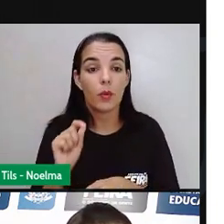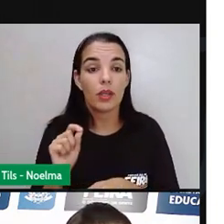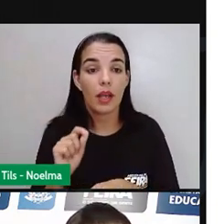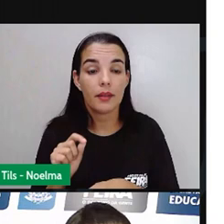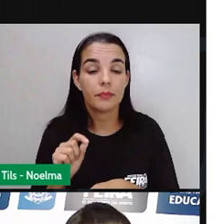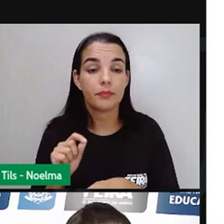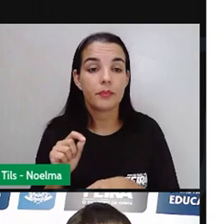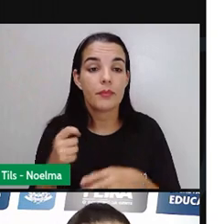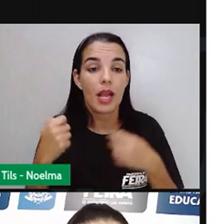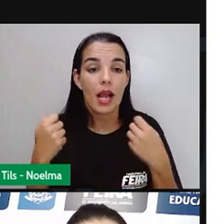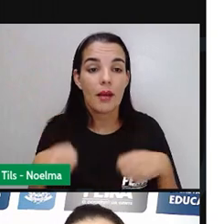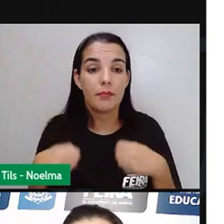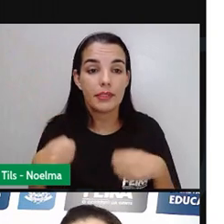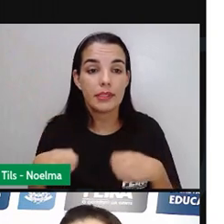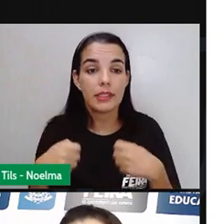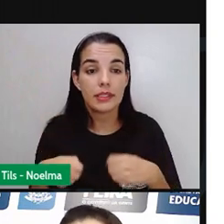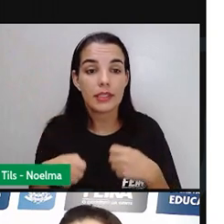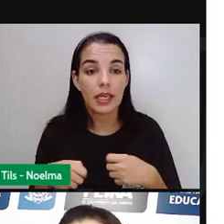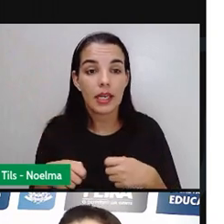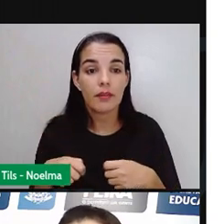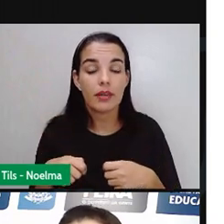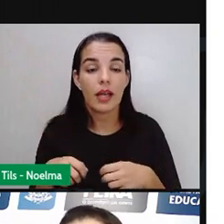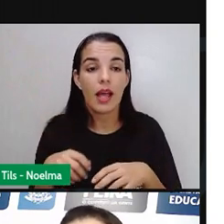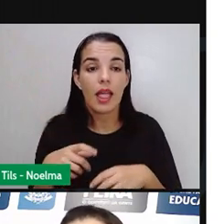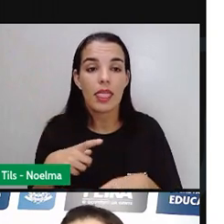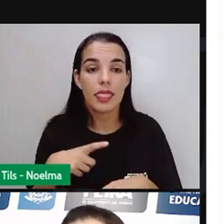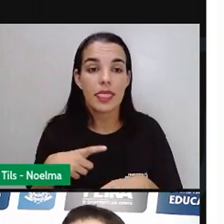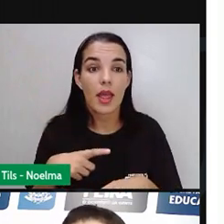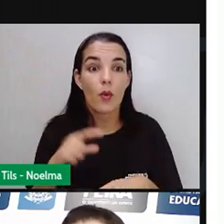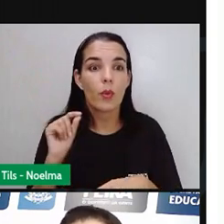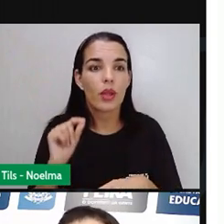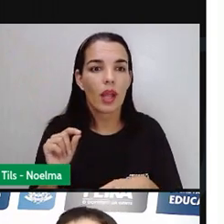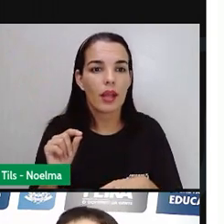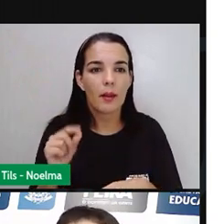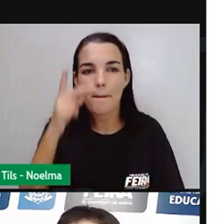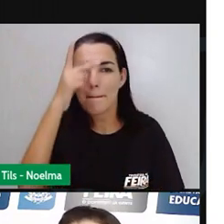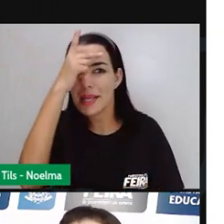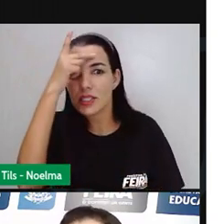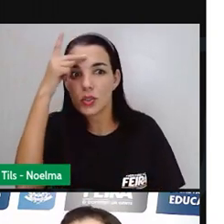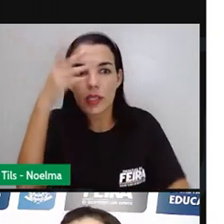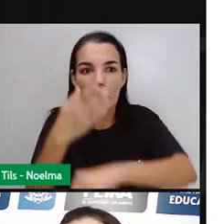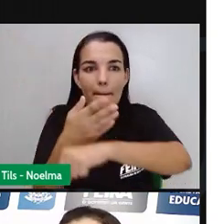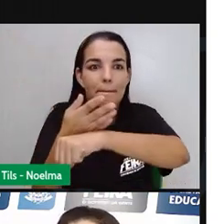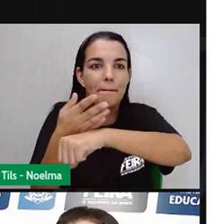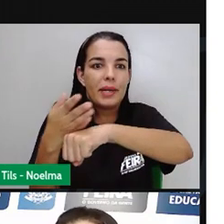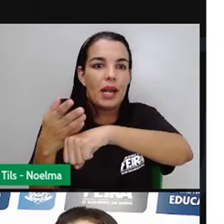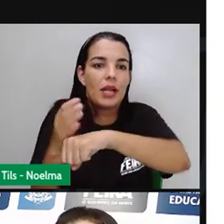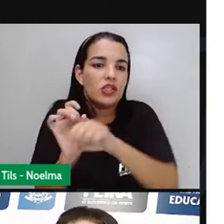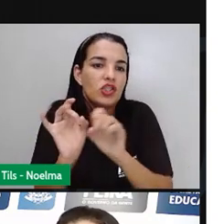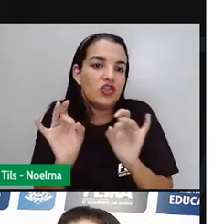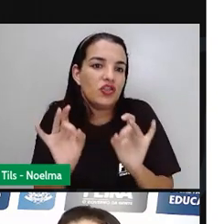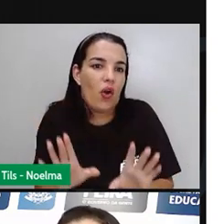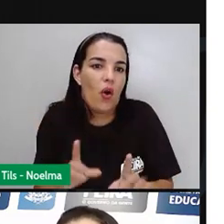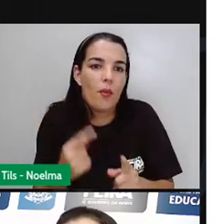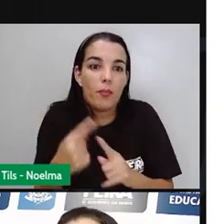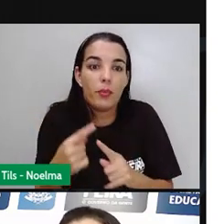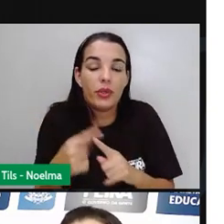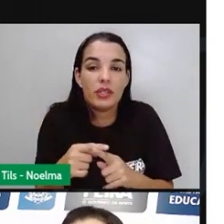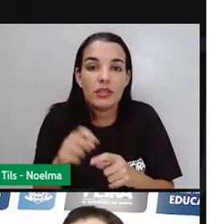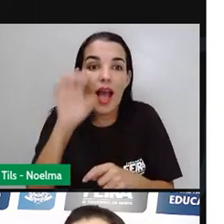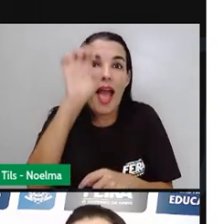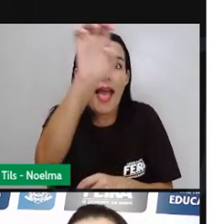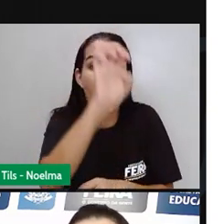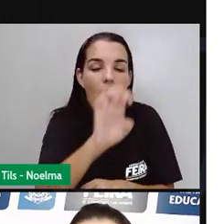uma teoria racial, que eles queriam o branqueamento da população. Por isso que eles estimulavam